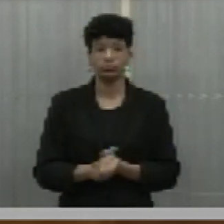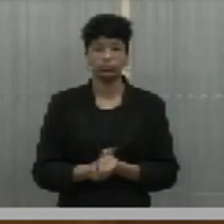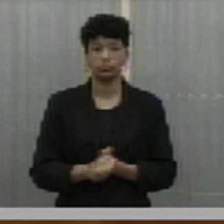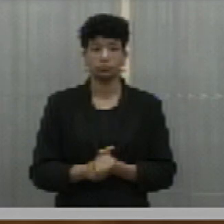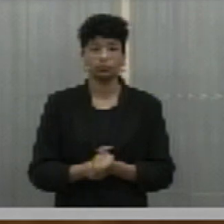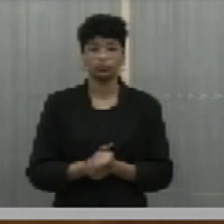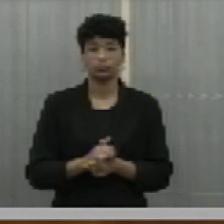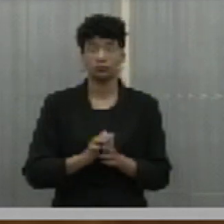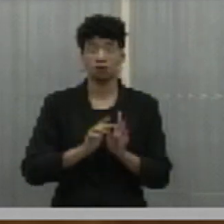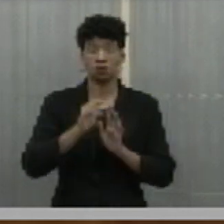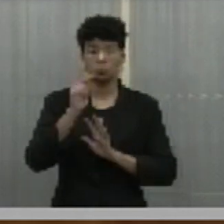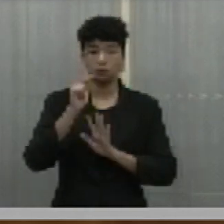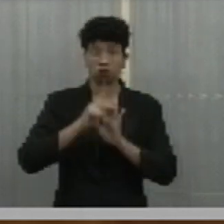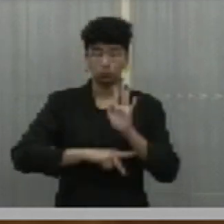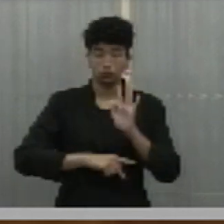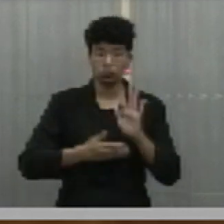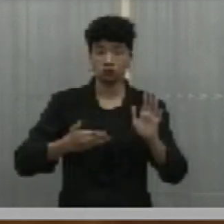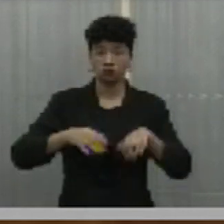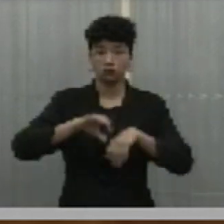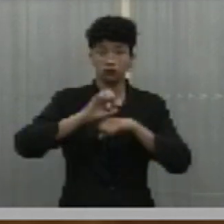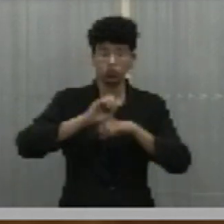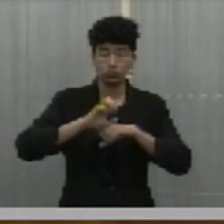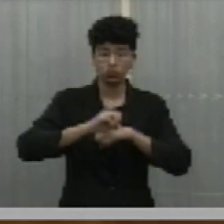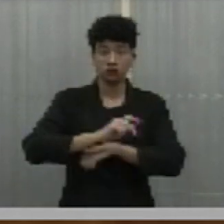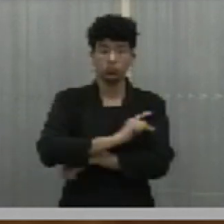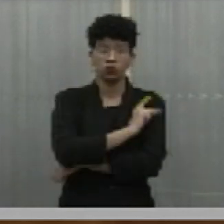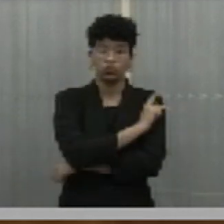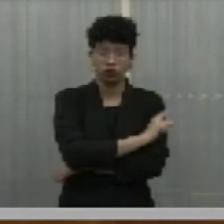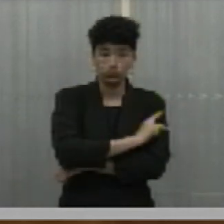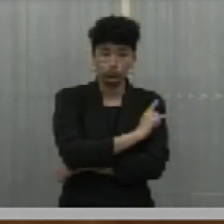o projeto posto para a educação do Estado do Piauí,